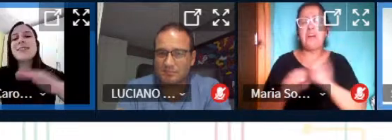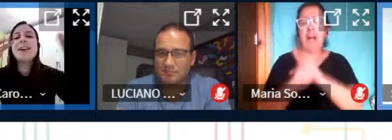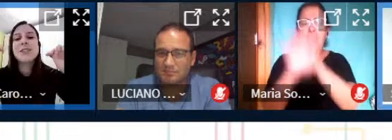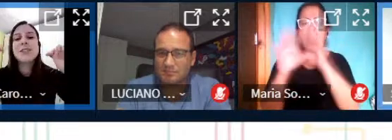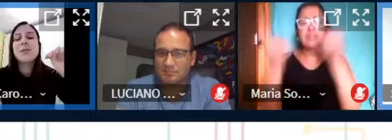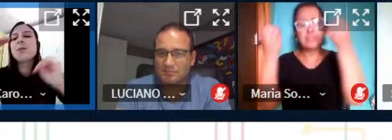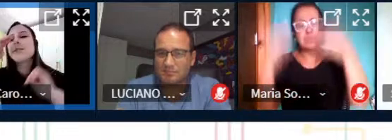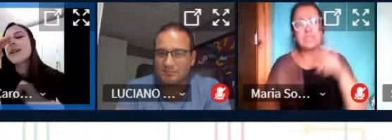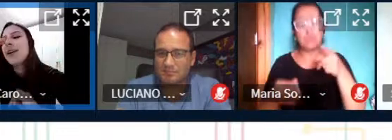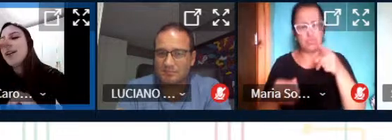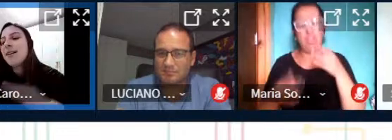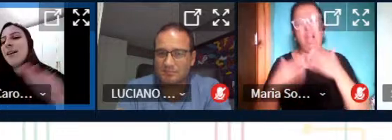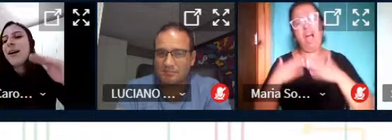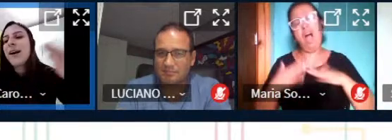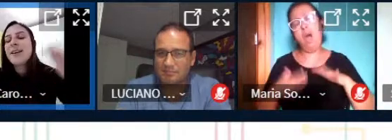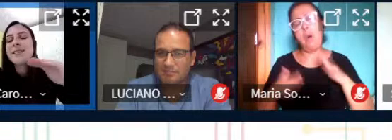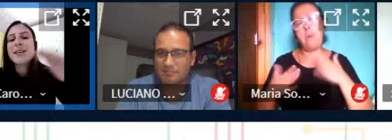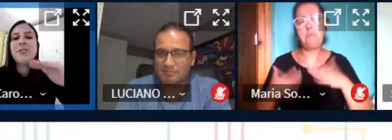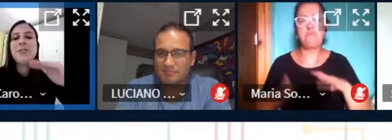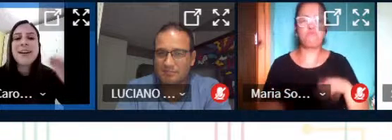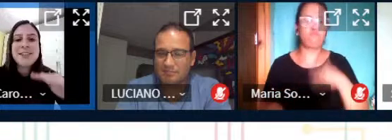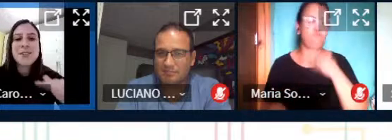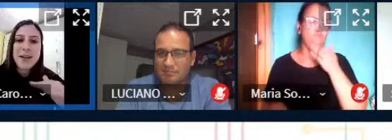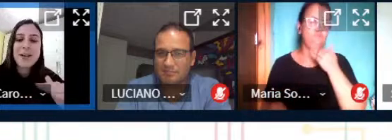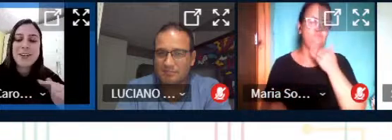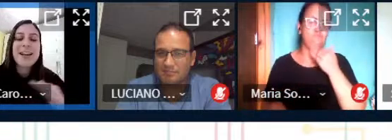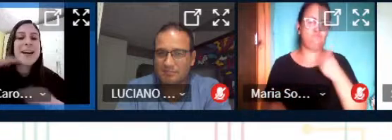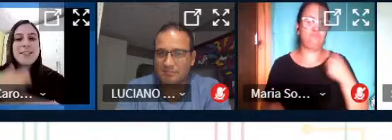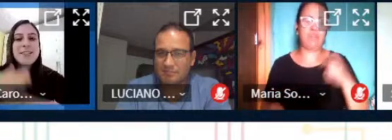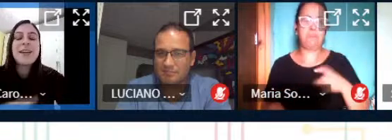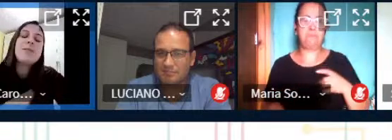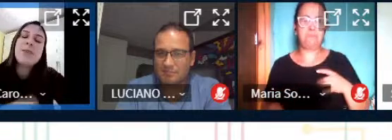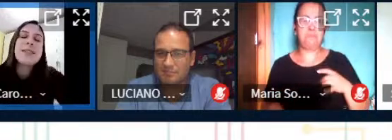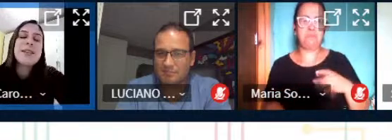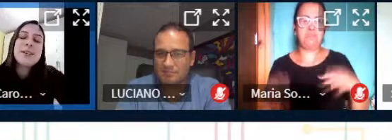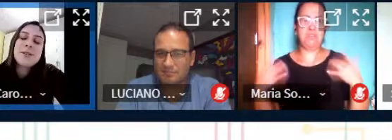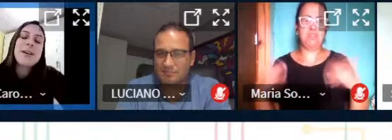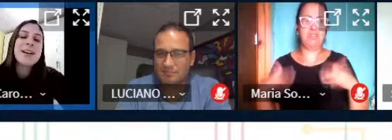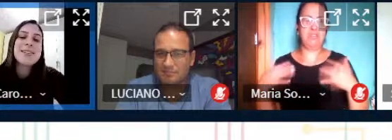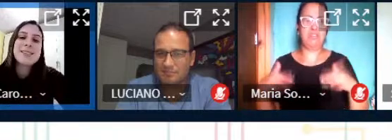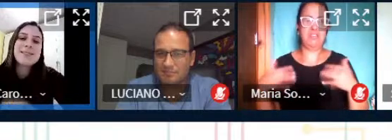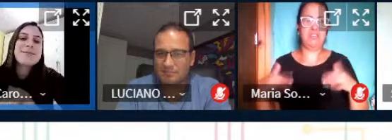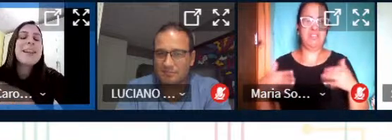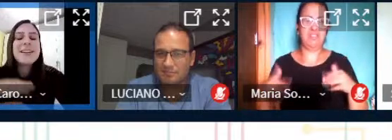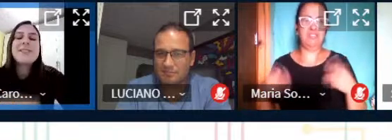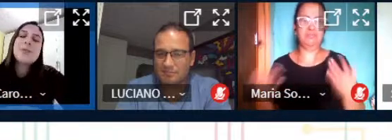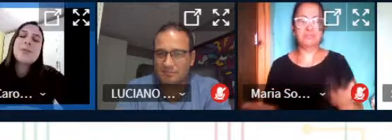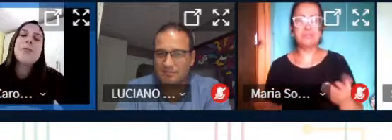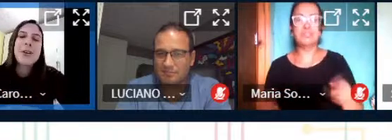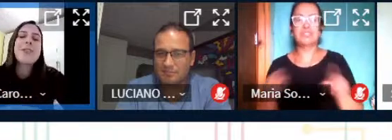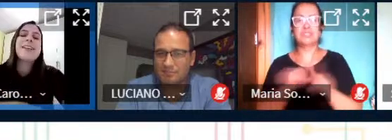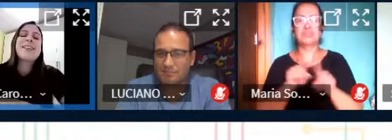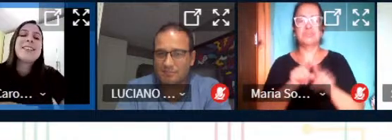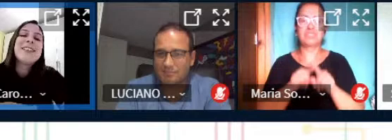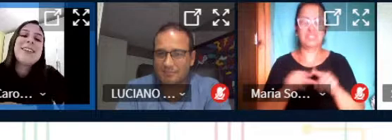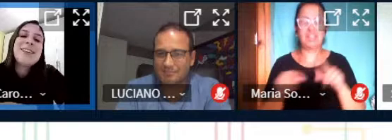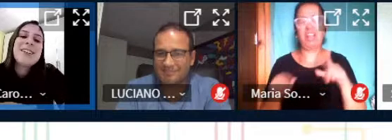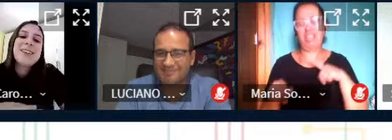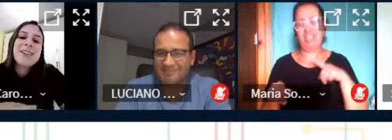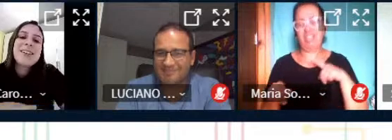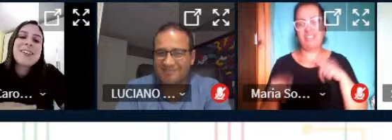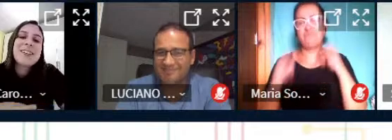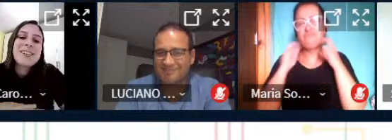essa digamos tem diferença de superioridade né não existe mas tem esse desconforto ainda